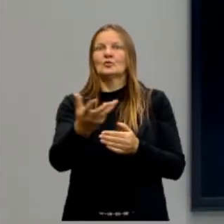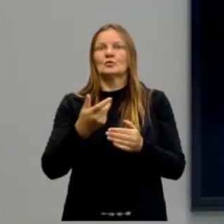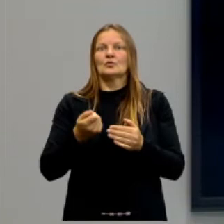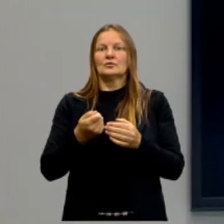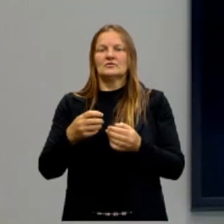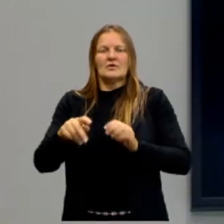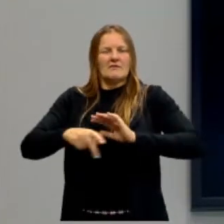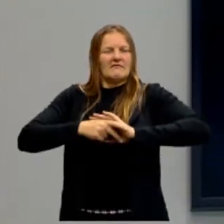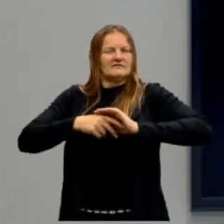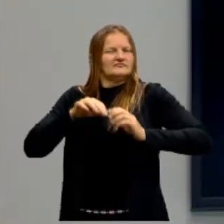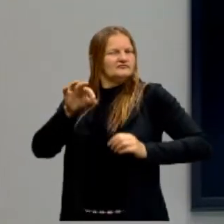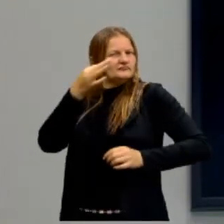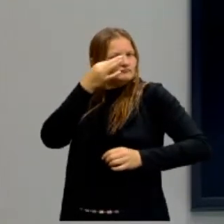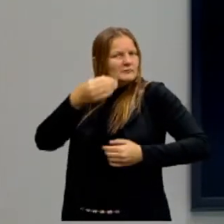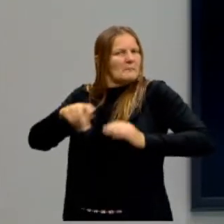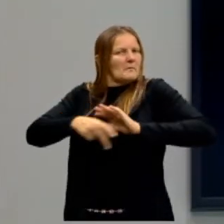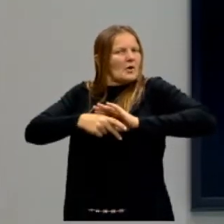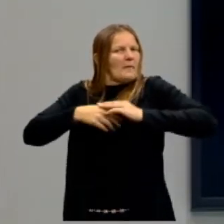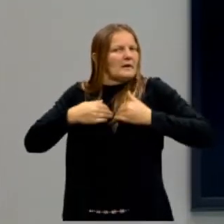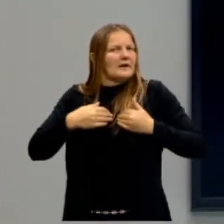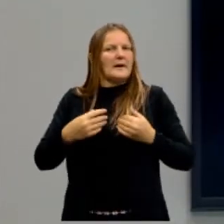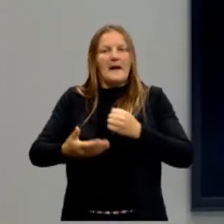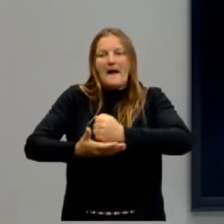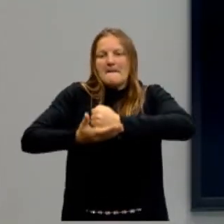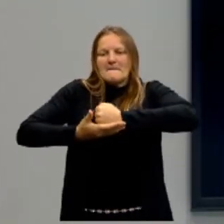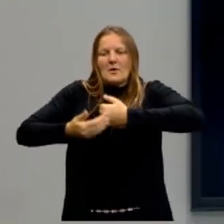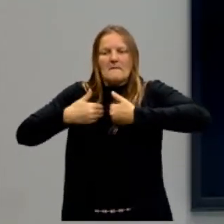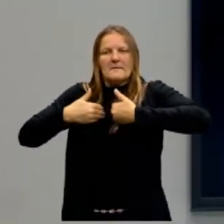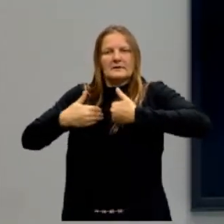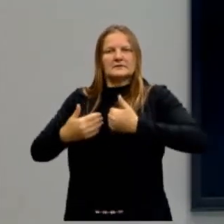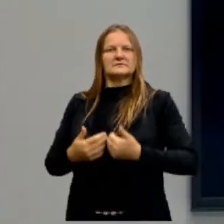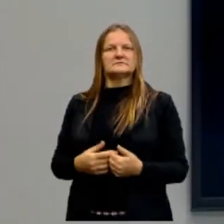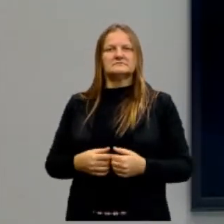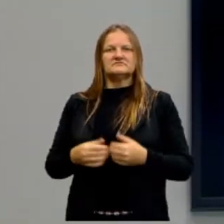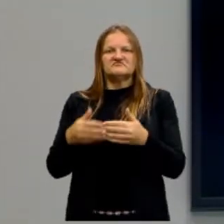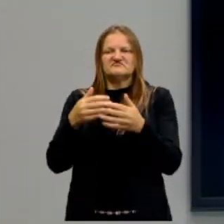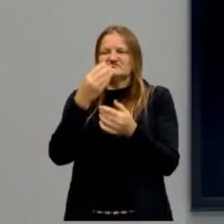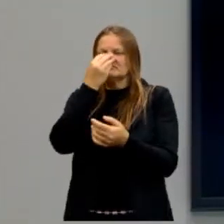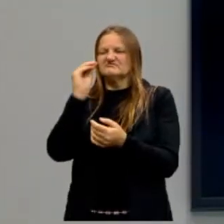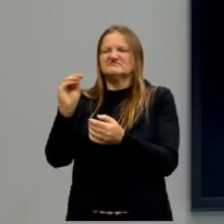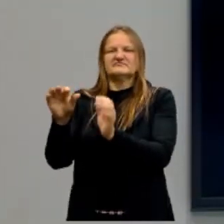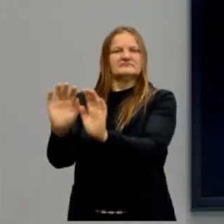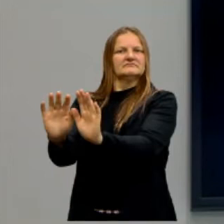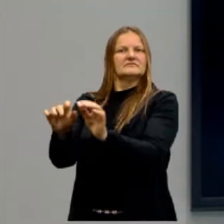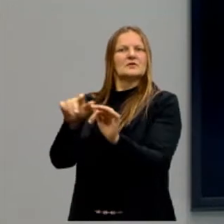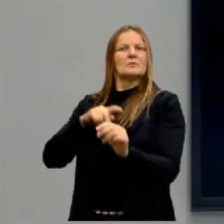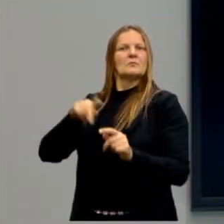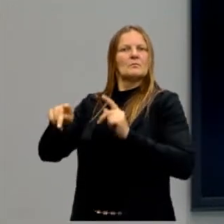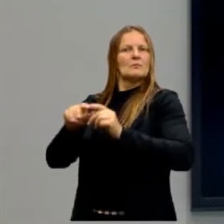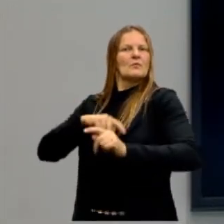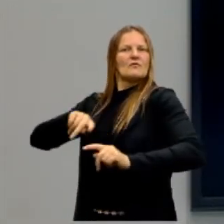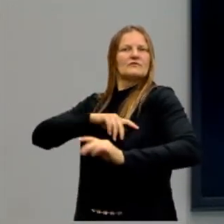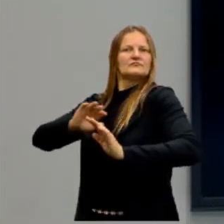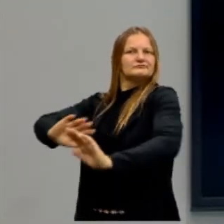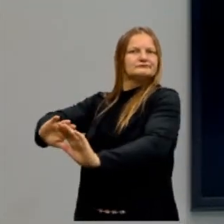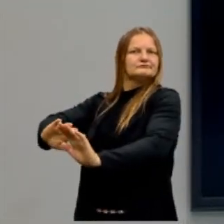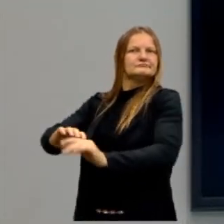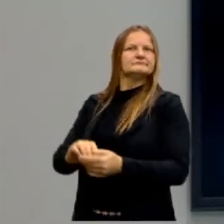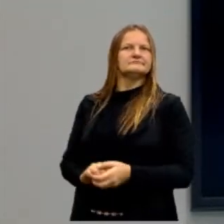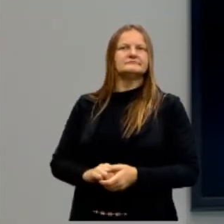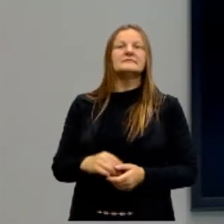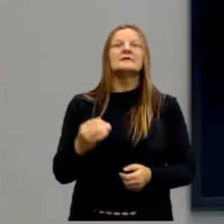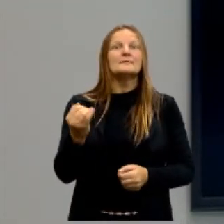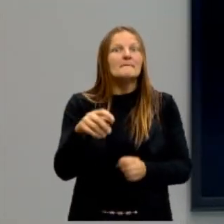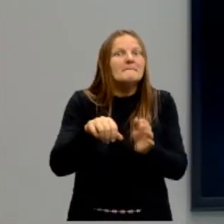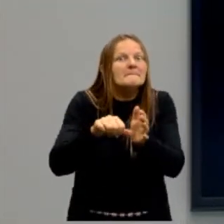proveito. Aí eu vou criar uma lei que vai beneficiar. Está aí o povão. Não interessa o povão. Não é por aí. Primeiro a